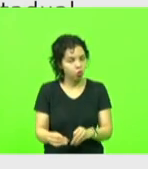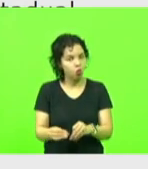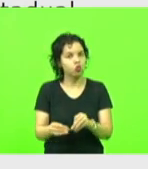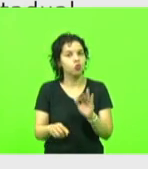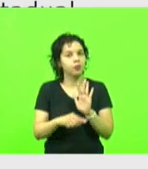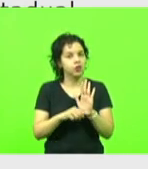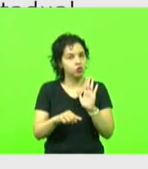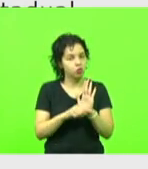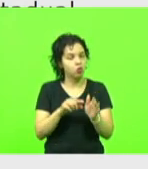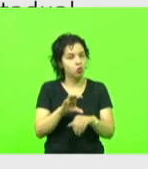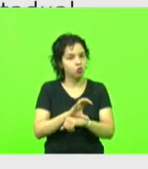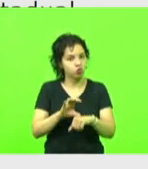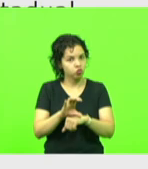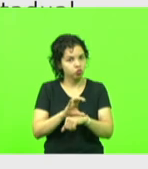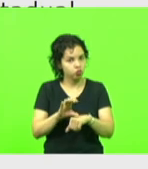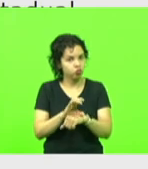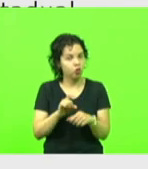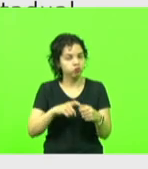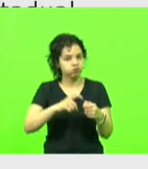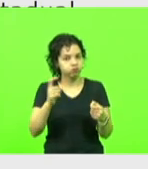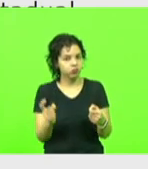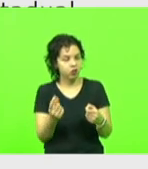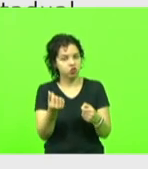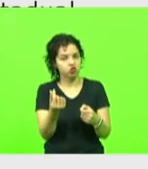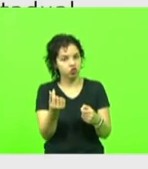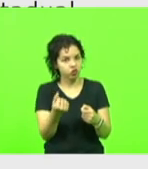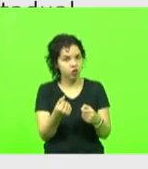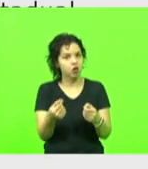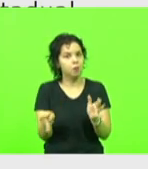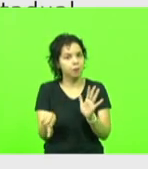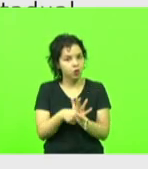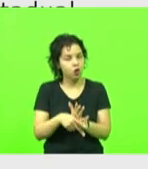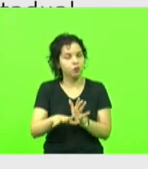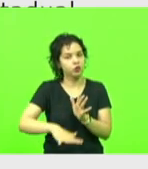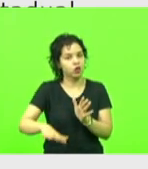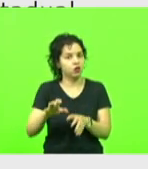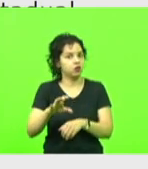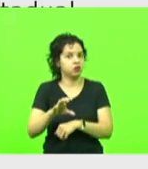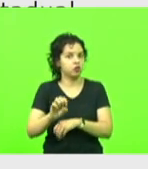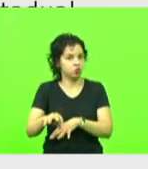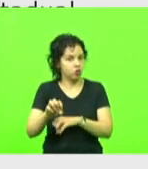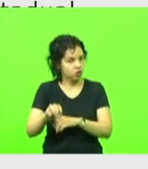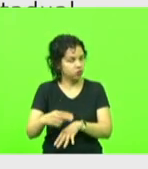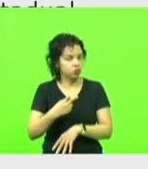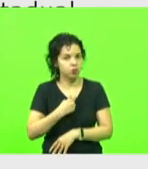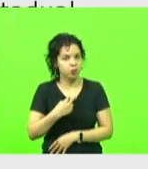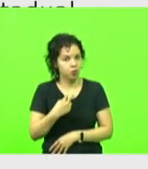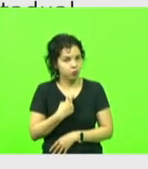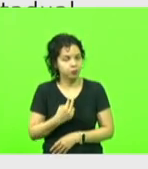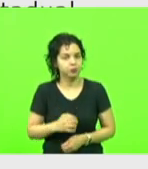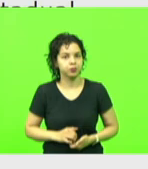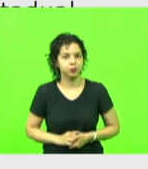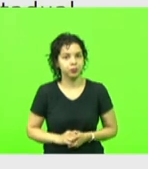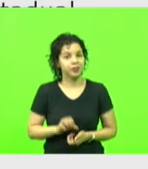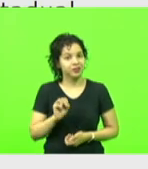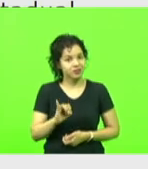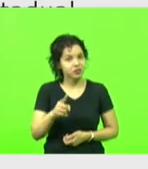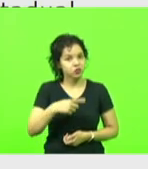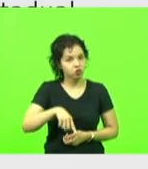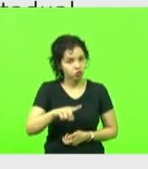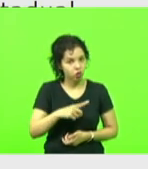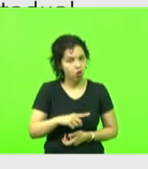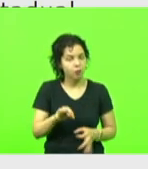não desvinculando recursos constitucionais da educação. Se a gente constrói uma política de renúncia fiscal,